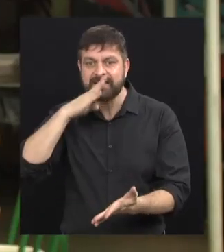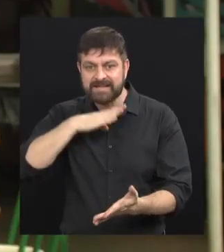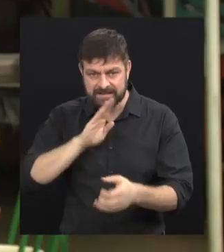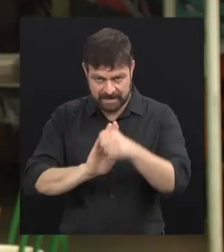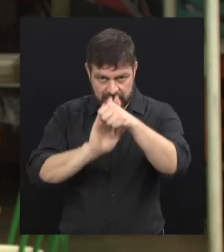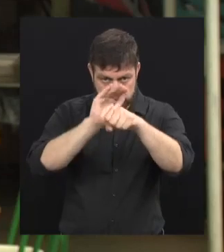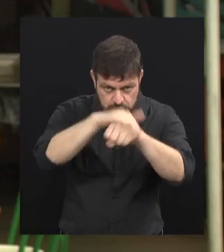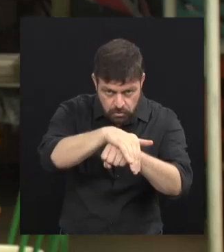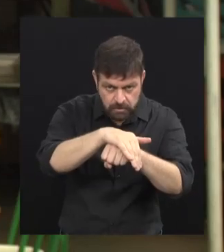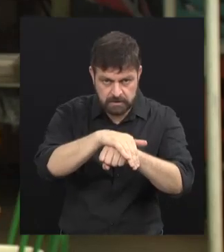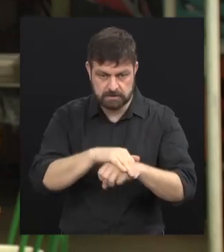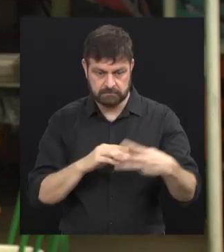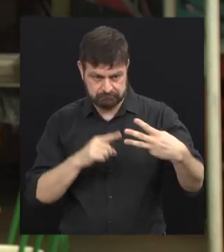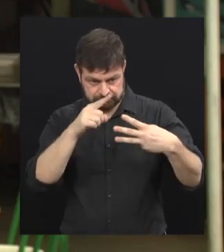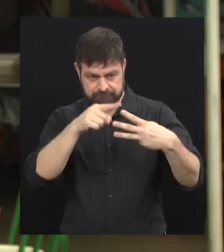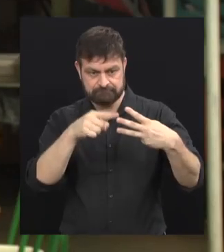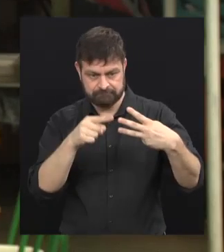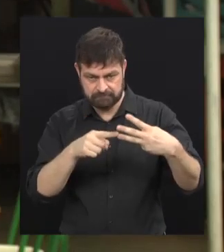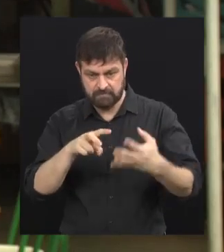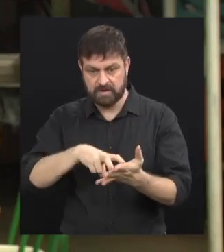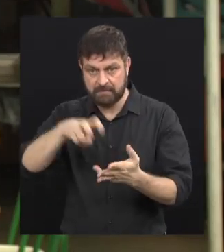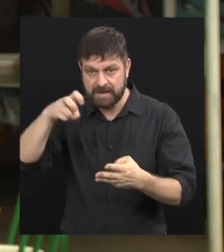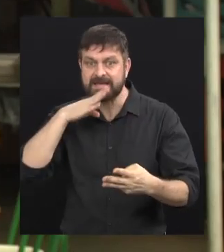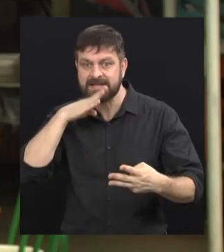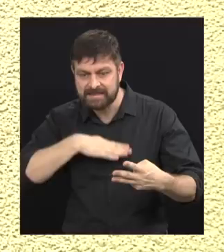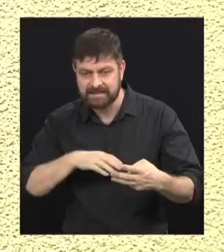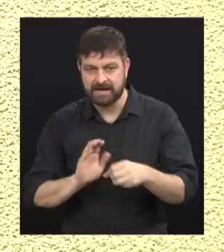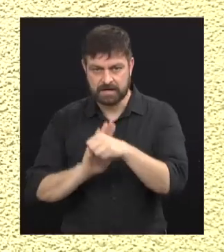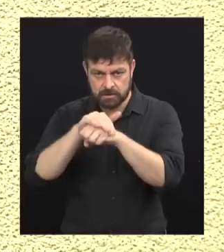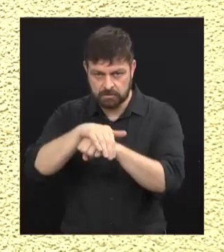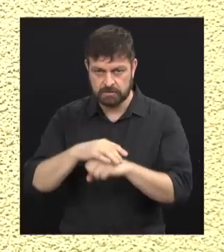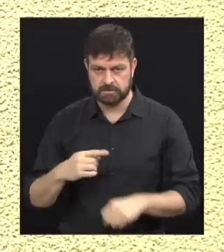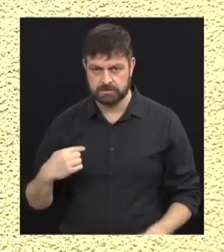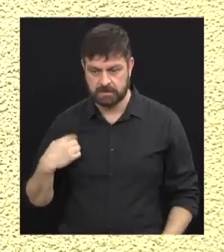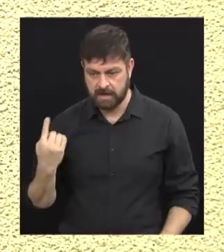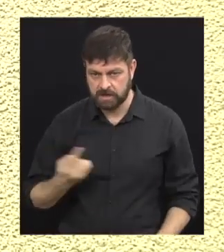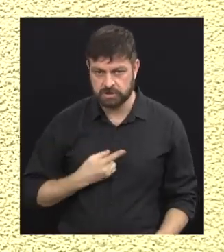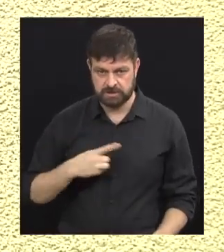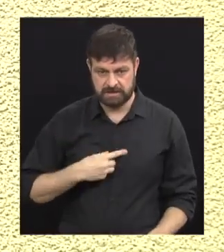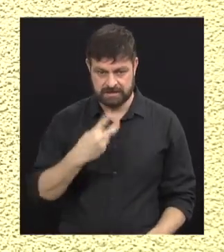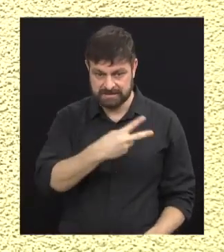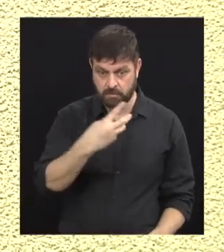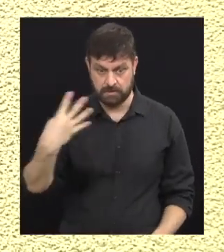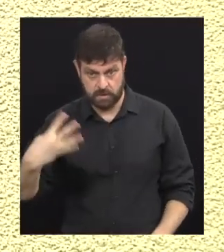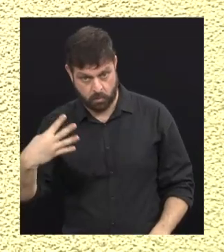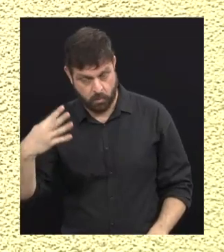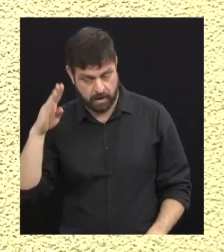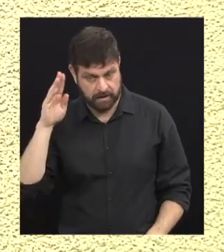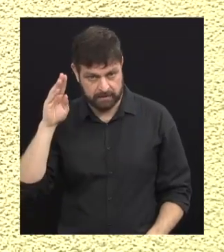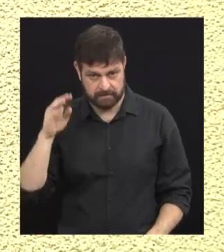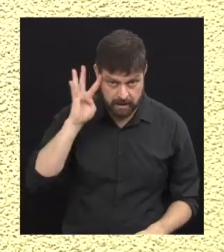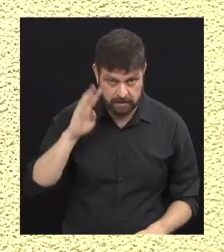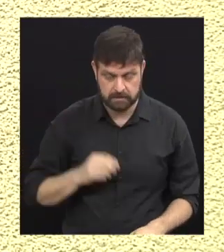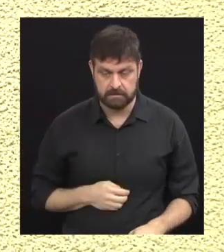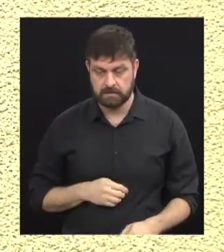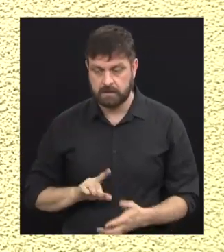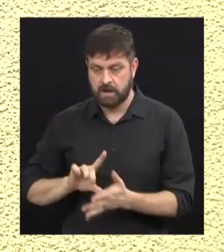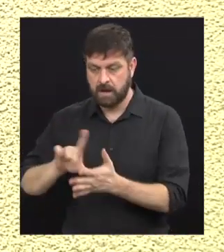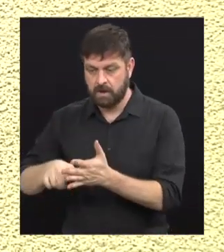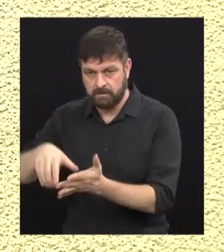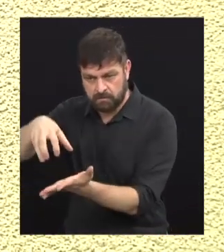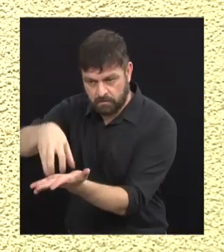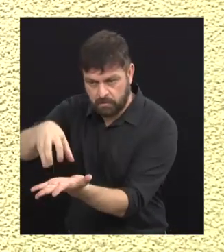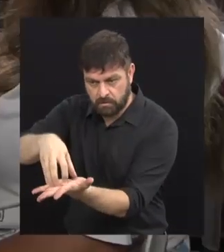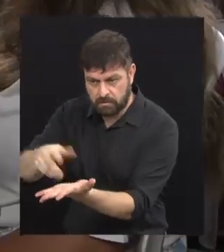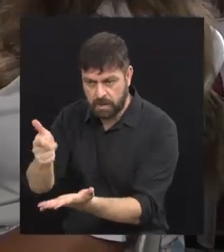e noite, sendo que à noite nós só temos a segunda e quarta. E na outra unidade nós